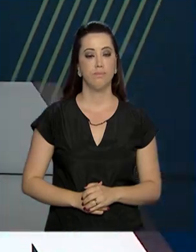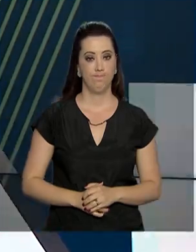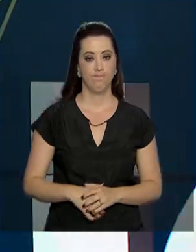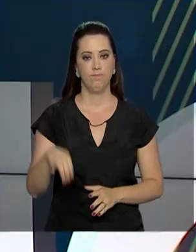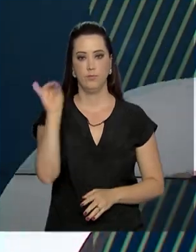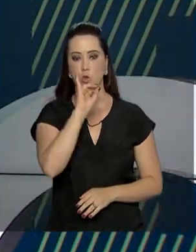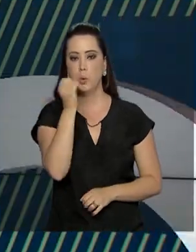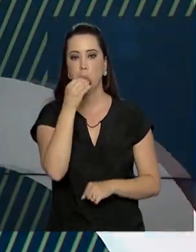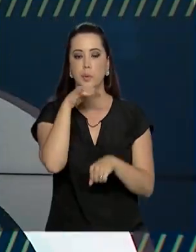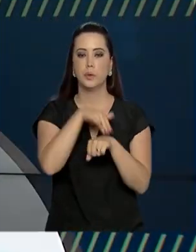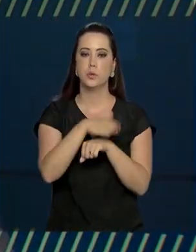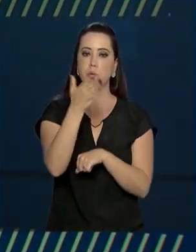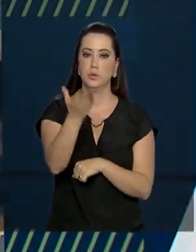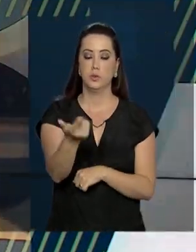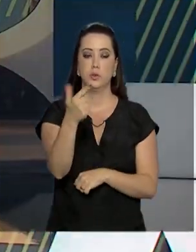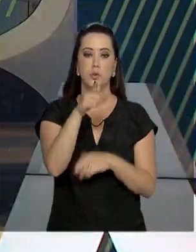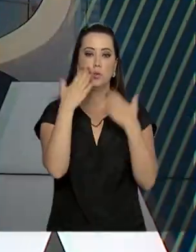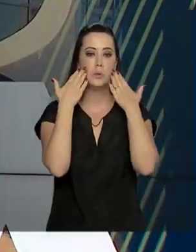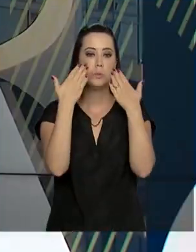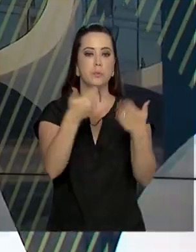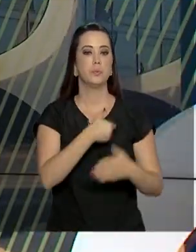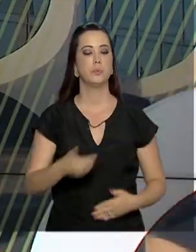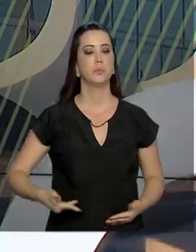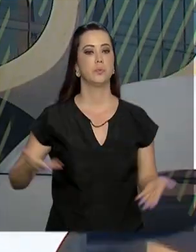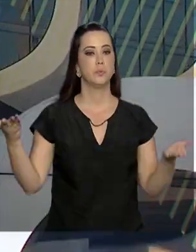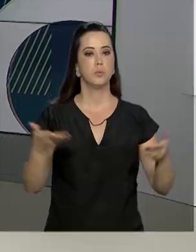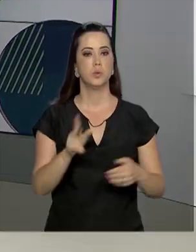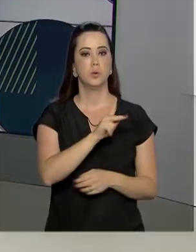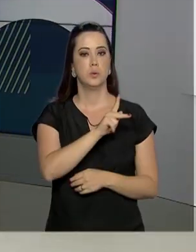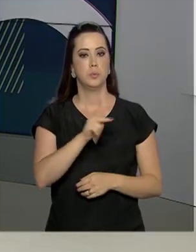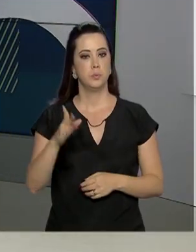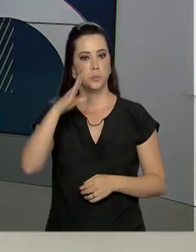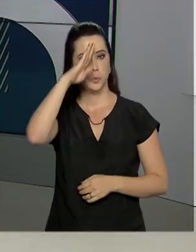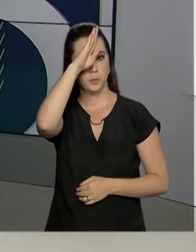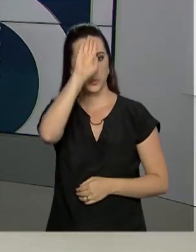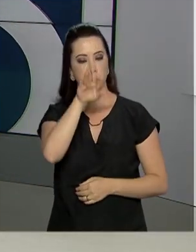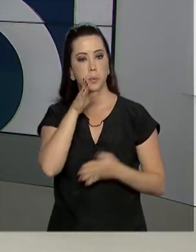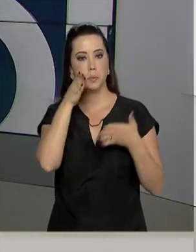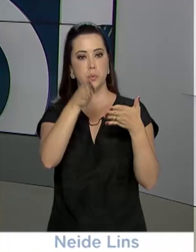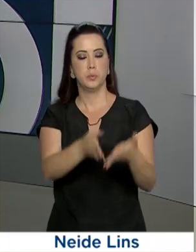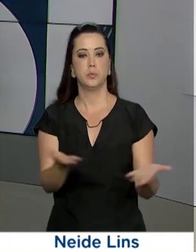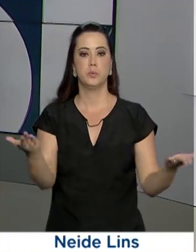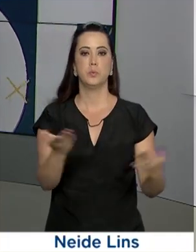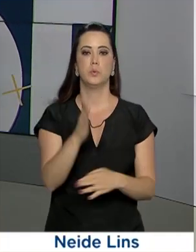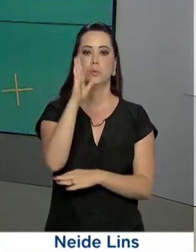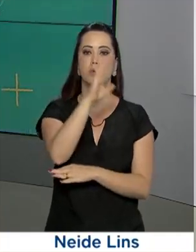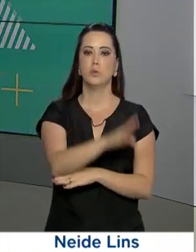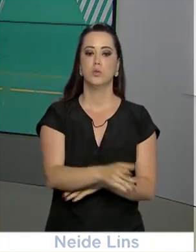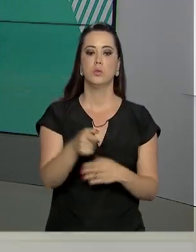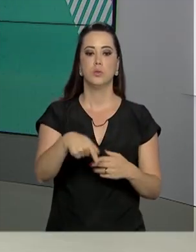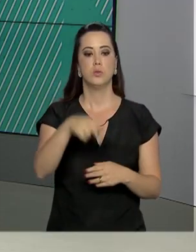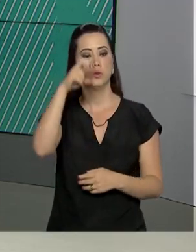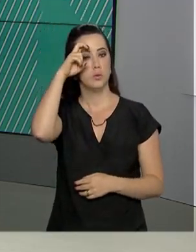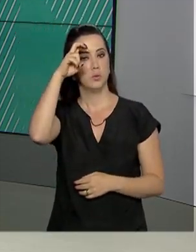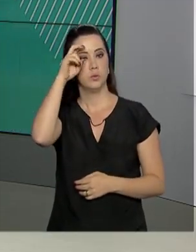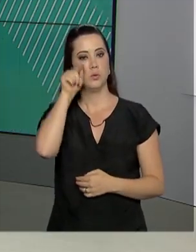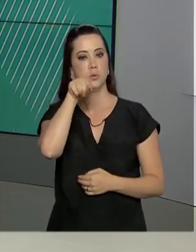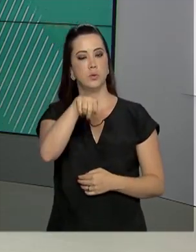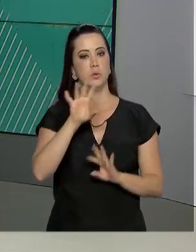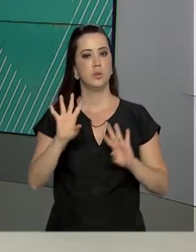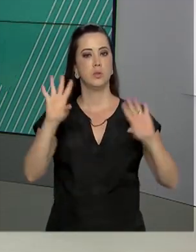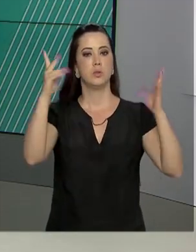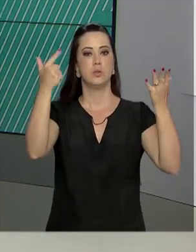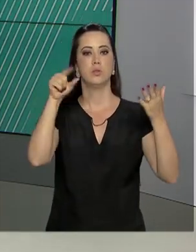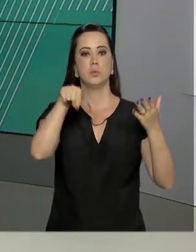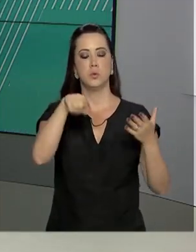Olá, boa noite para você. Está no ar o governo agora. O presidente Jair Bolsonaro participou na tarde desta quinta-feira de uma